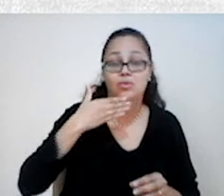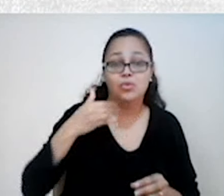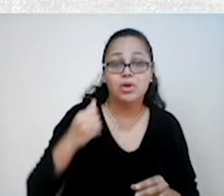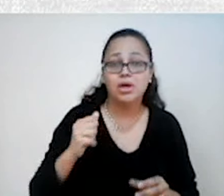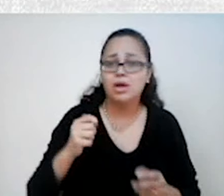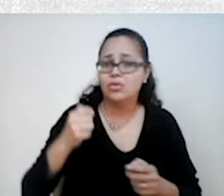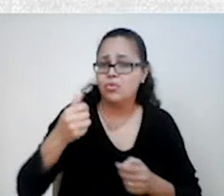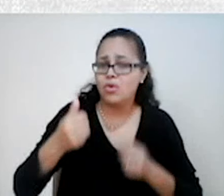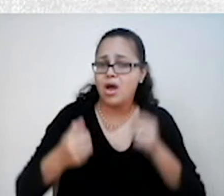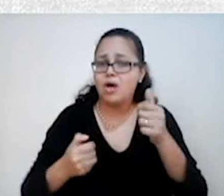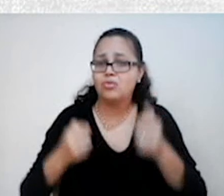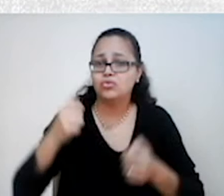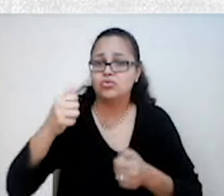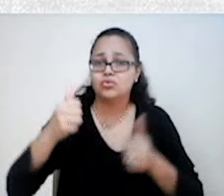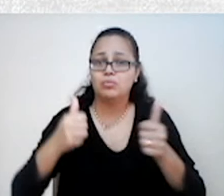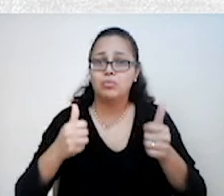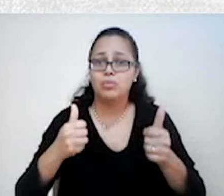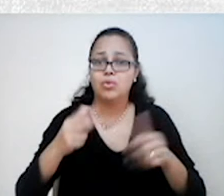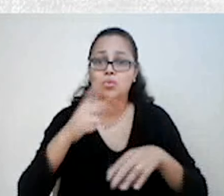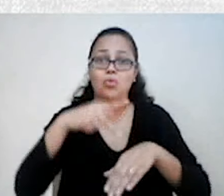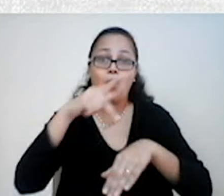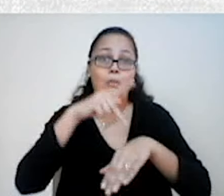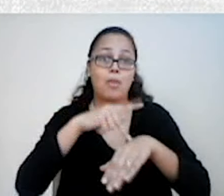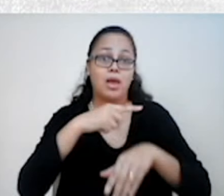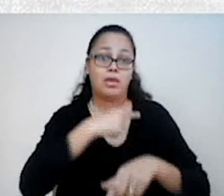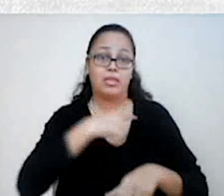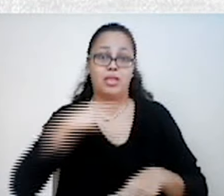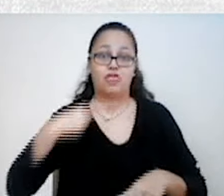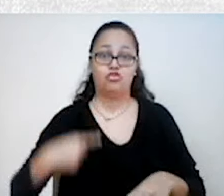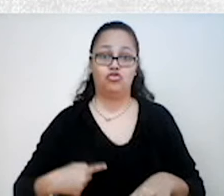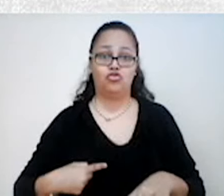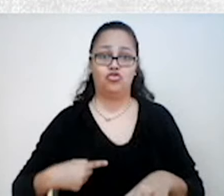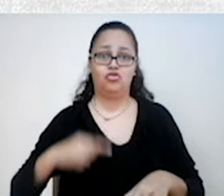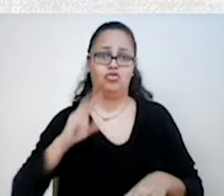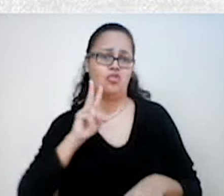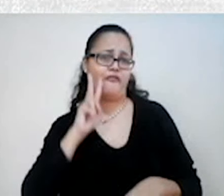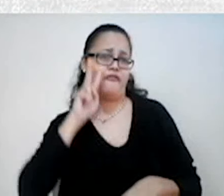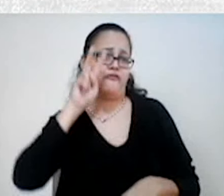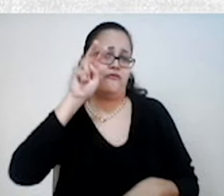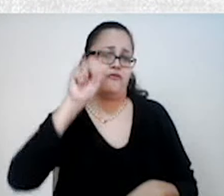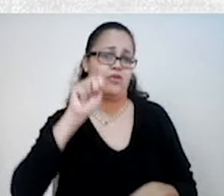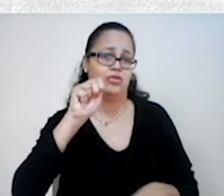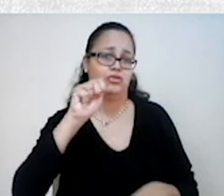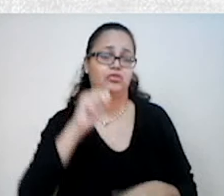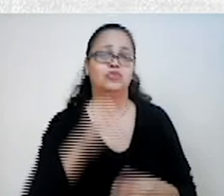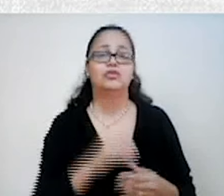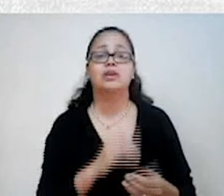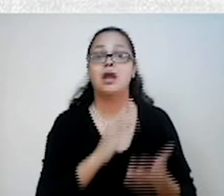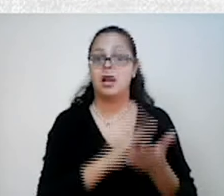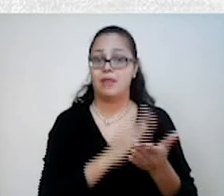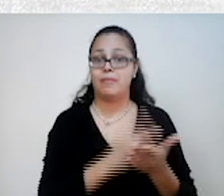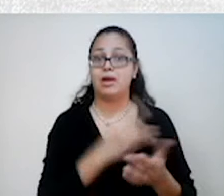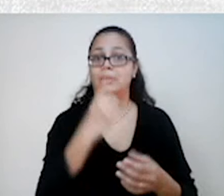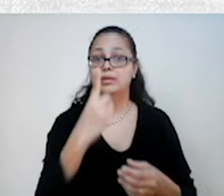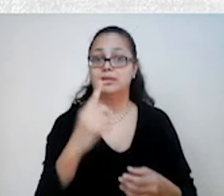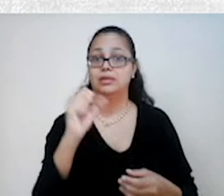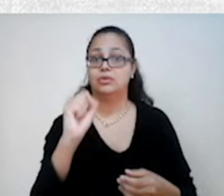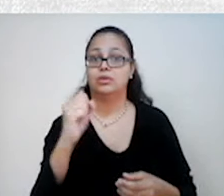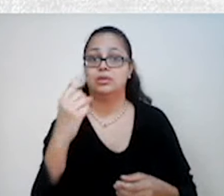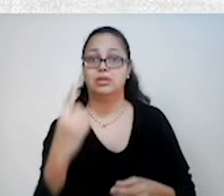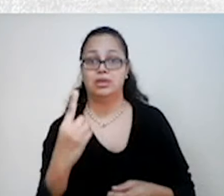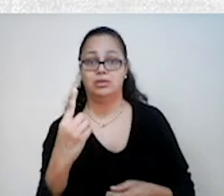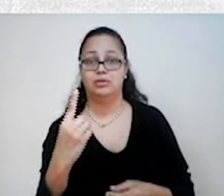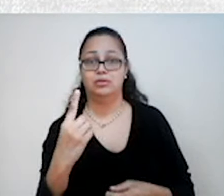urbana, a China era uma grande potência, ok? Então, abram na página 181.